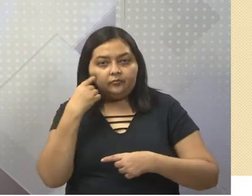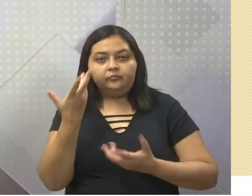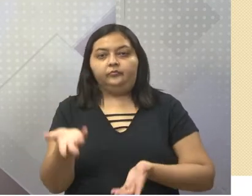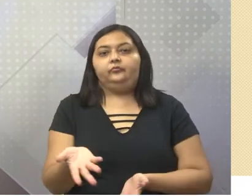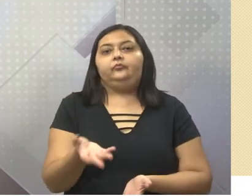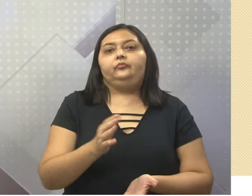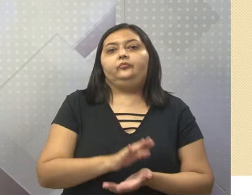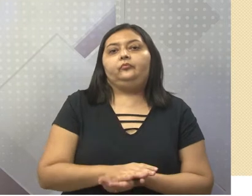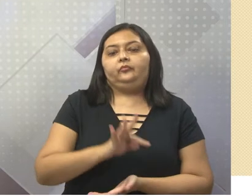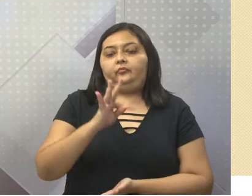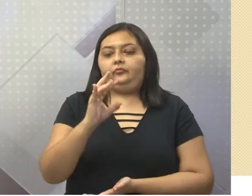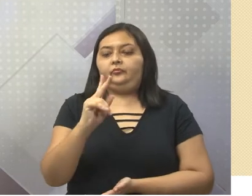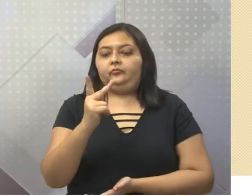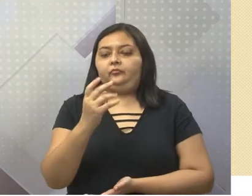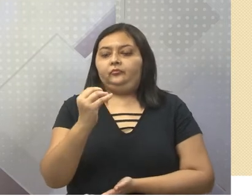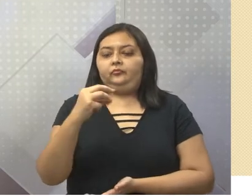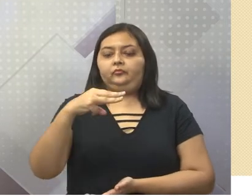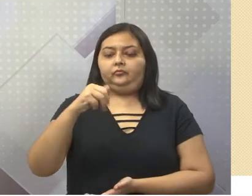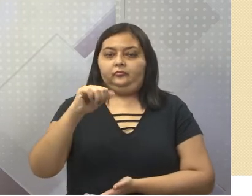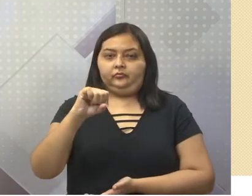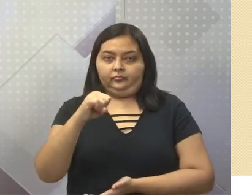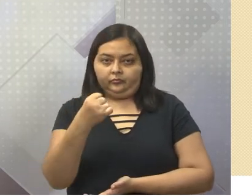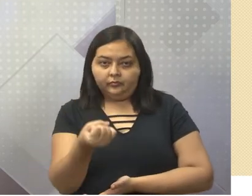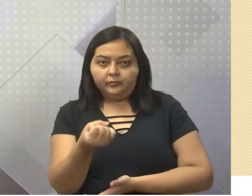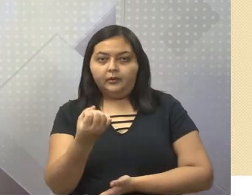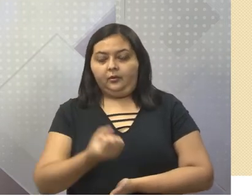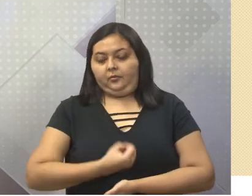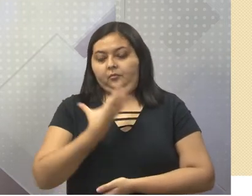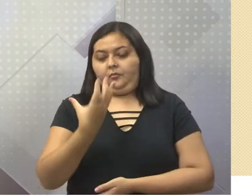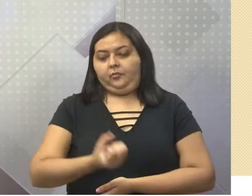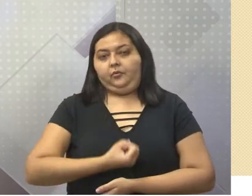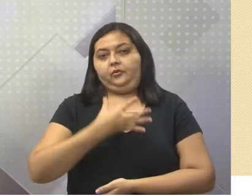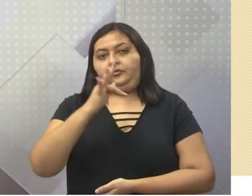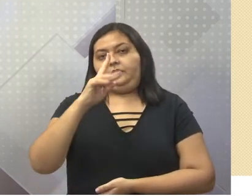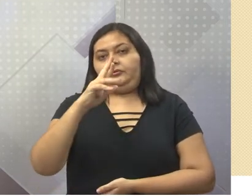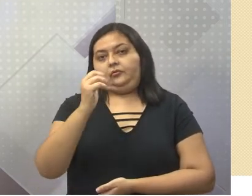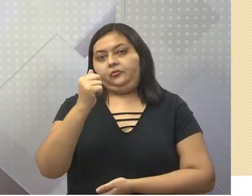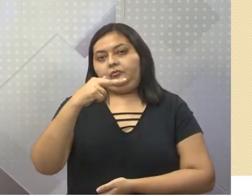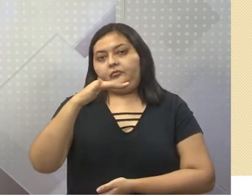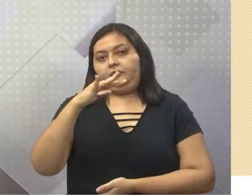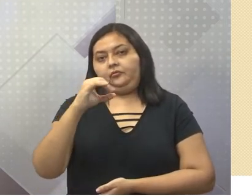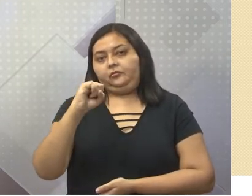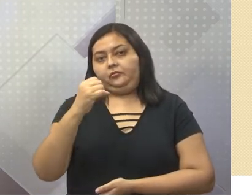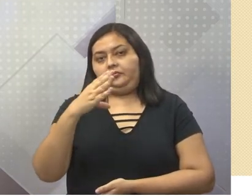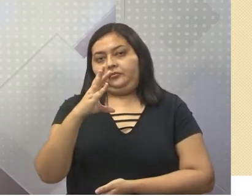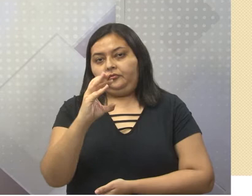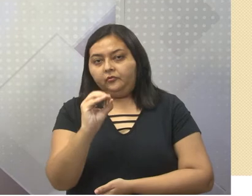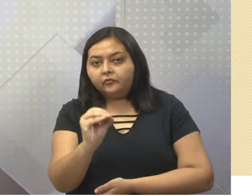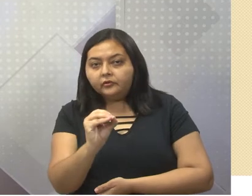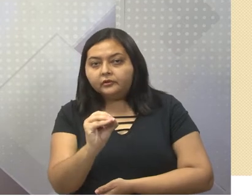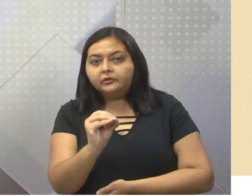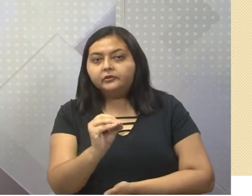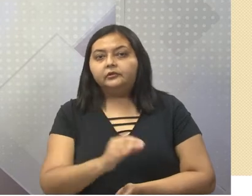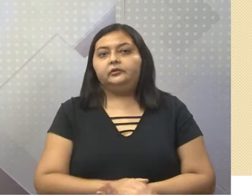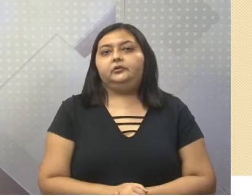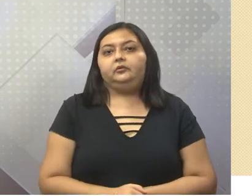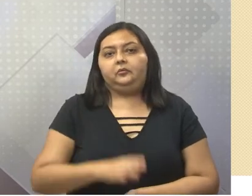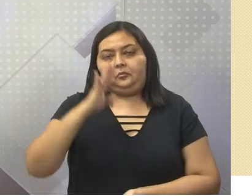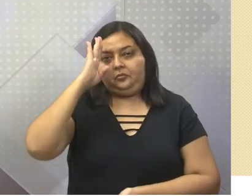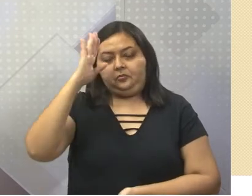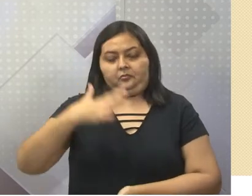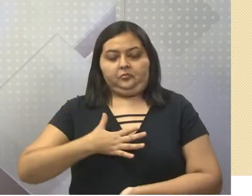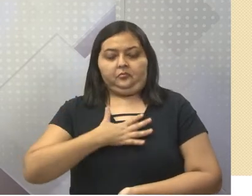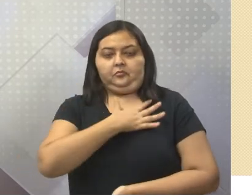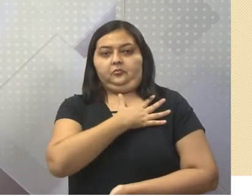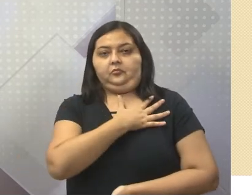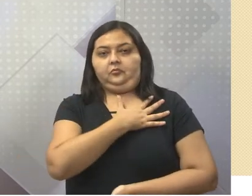Tomas Antônio Gonzaga, que era o poeta. Francisco de Paula Freire de Andrade, que era o coronel. E